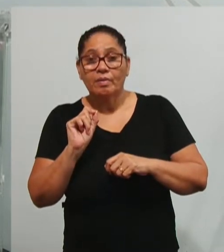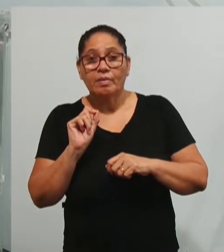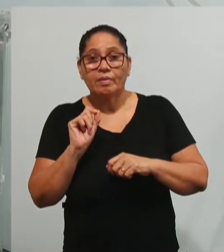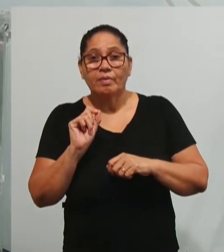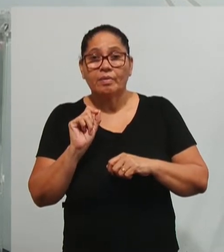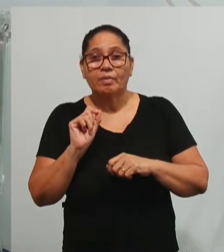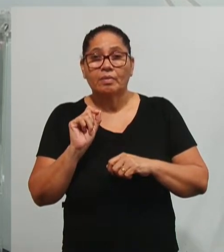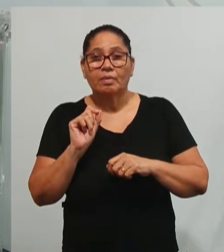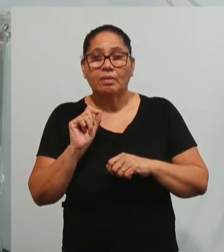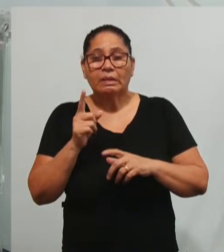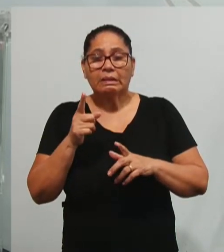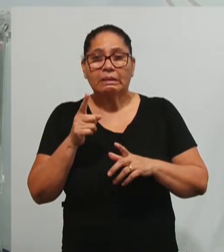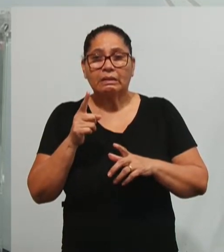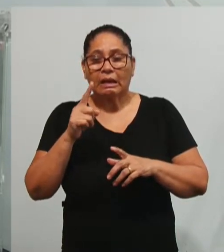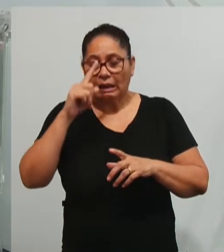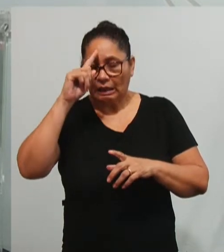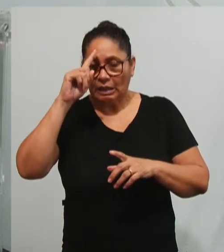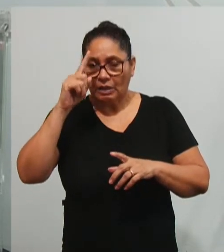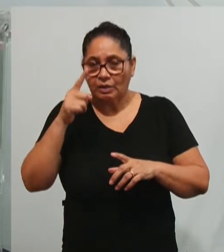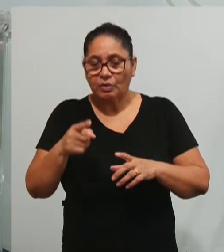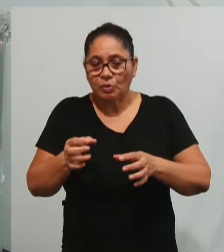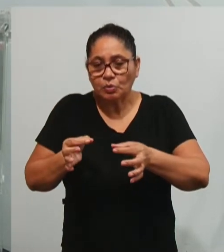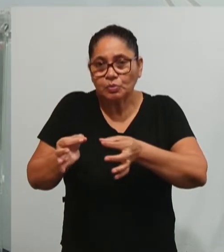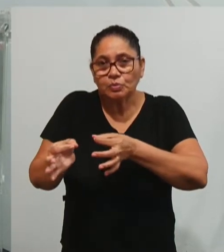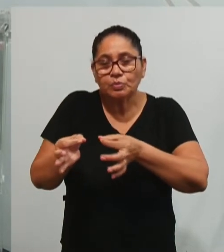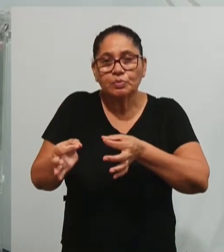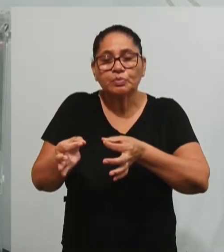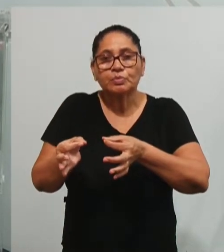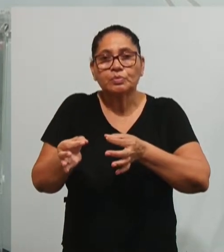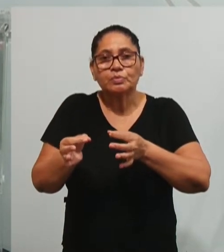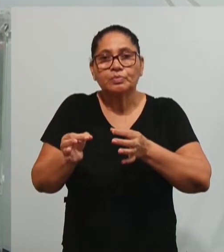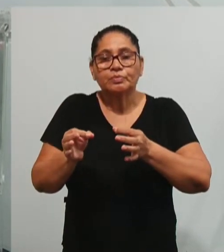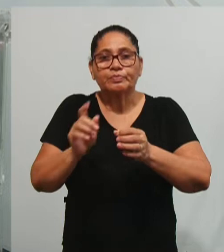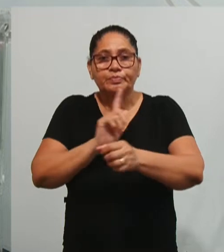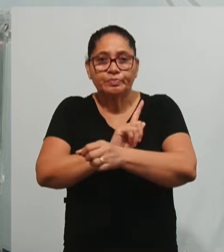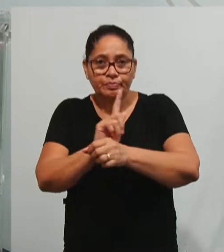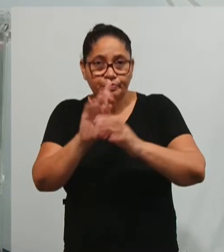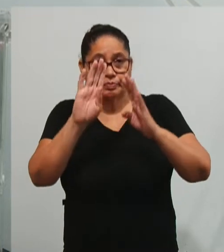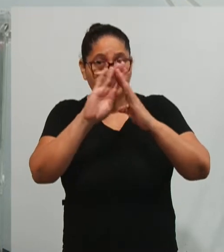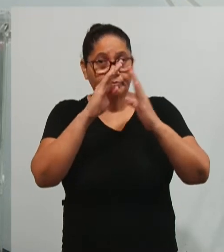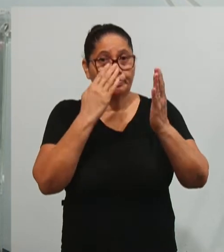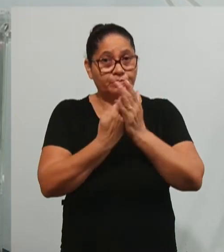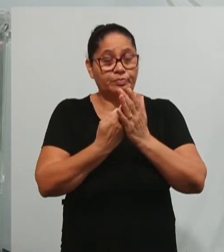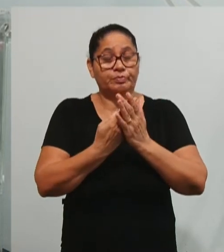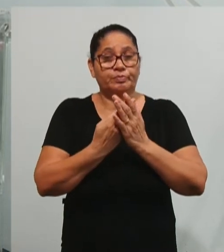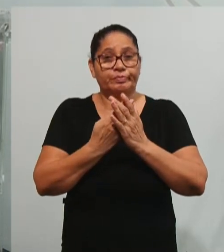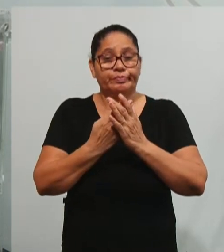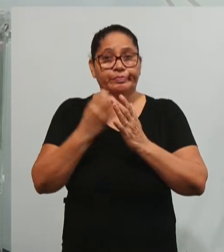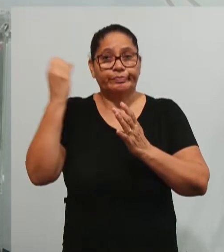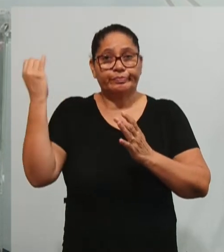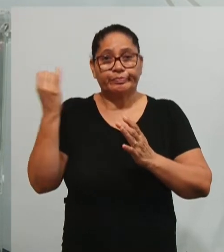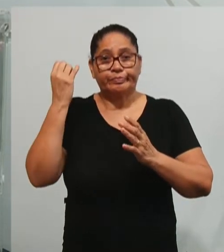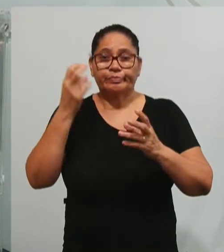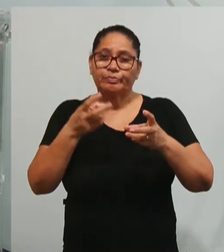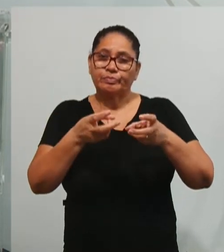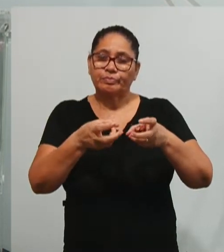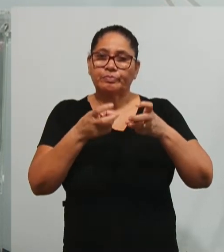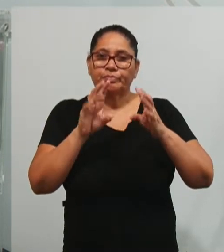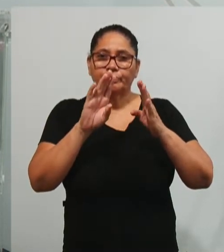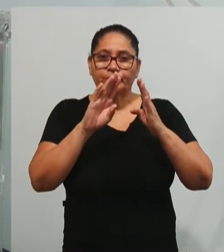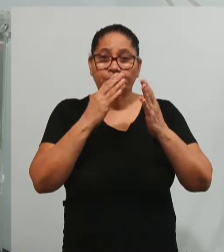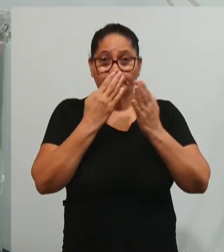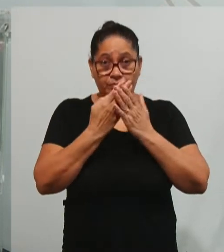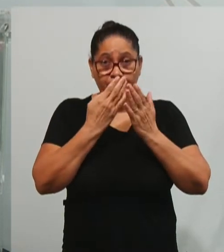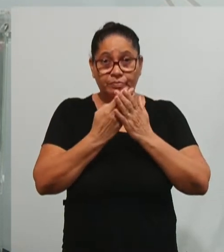imposto ou colocado sobre a organização da gestão da escola. Então é importante perceber que para a escola que